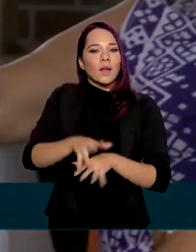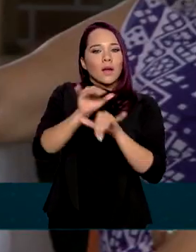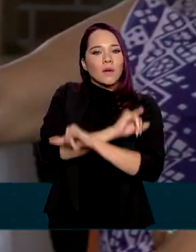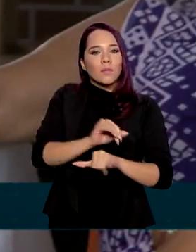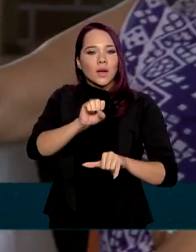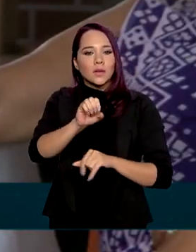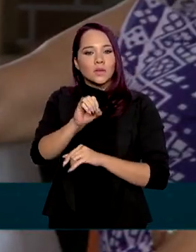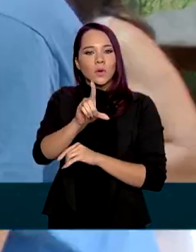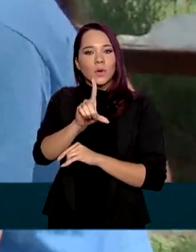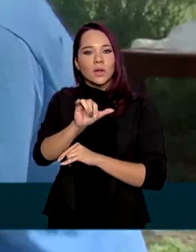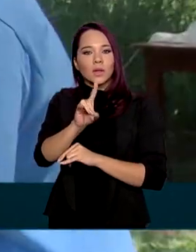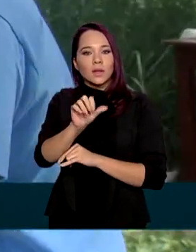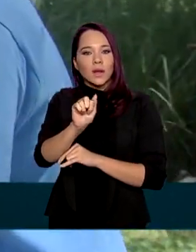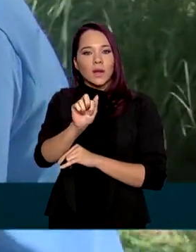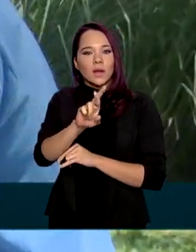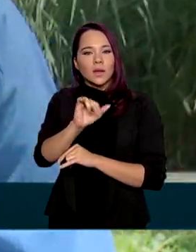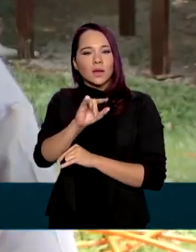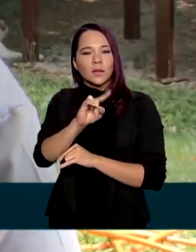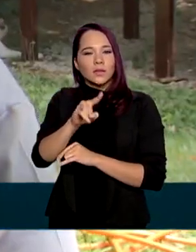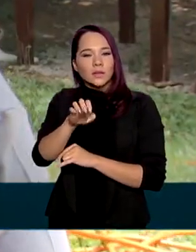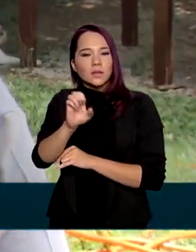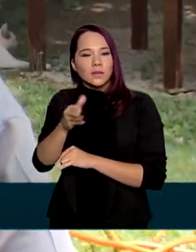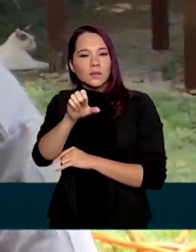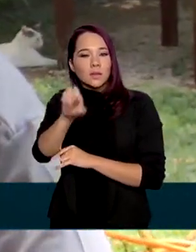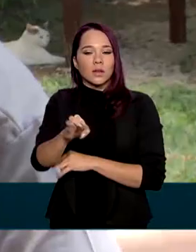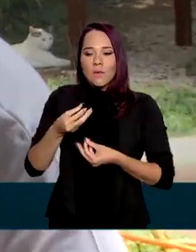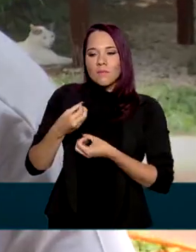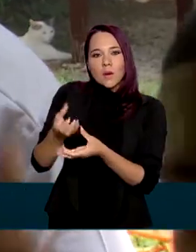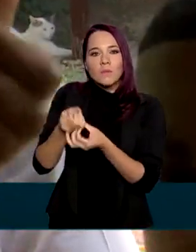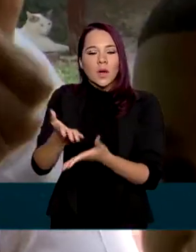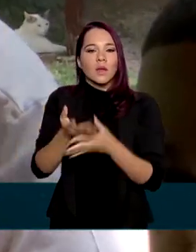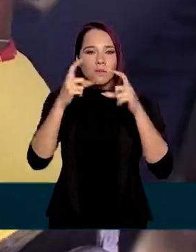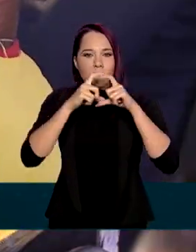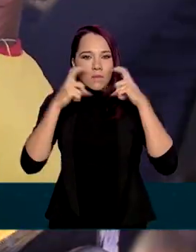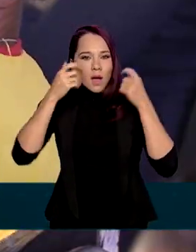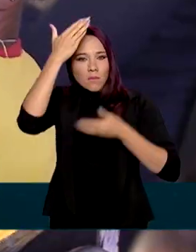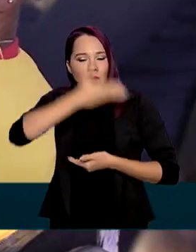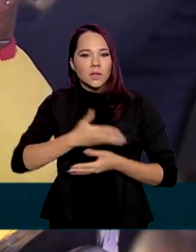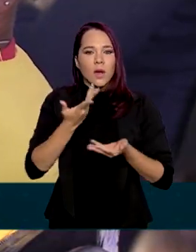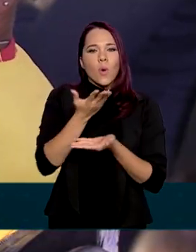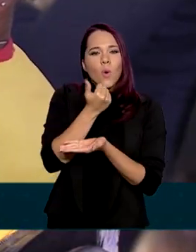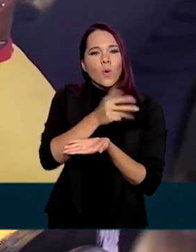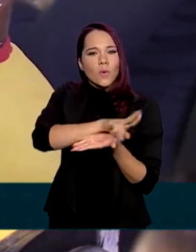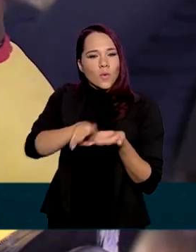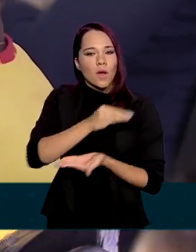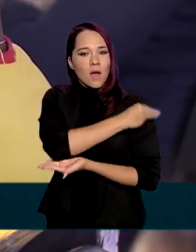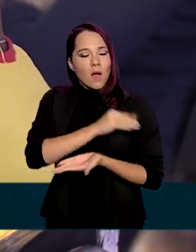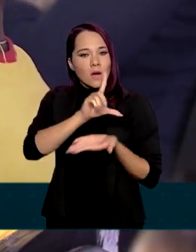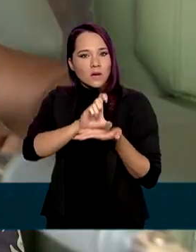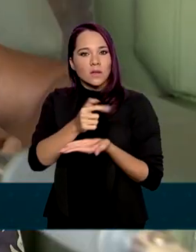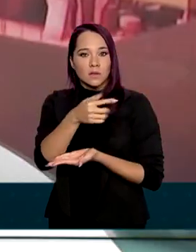Solidarize-se, que vai distribuir cestas básicas, produtos de limpeza, máscaras de proteção facial e álcool em gel